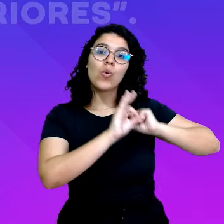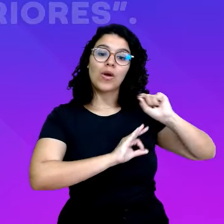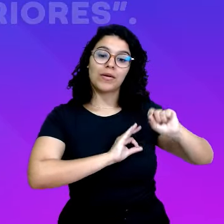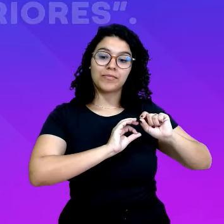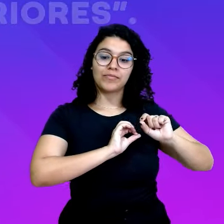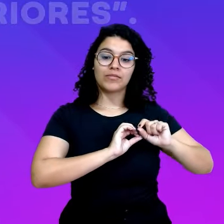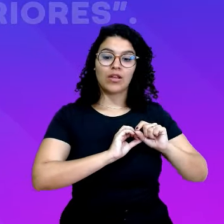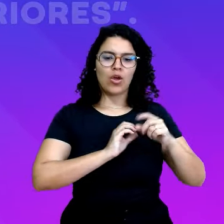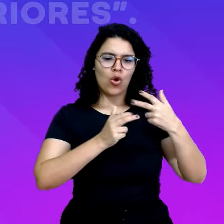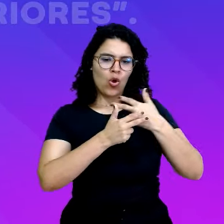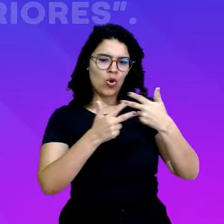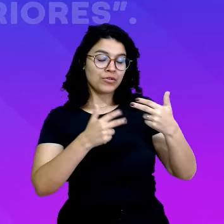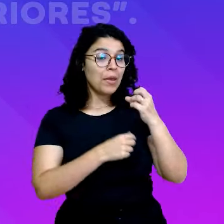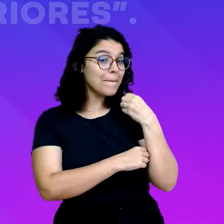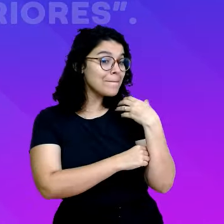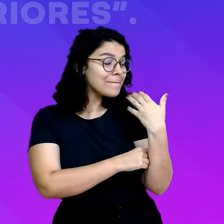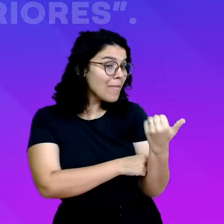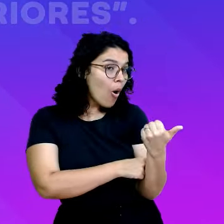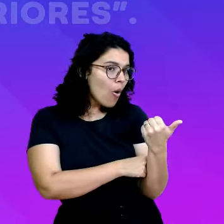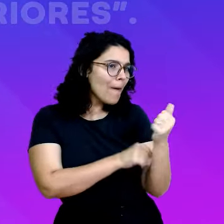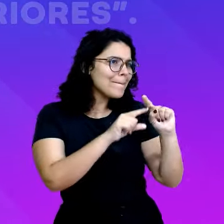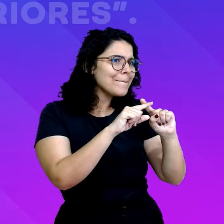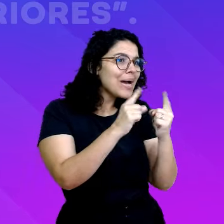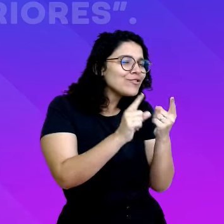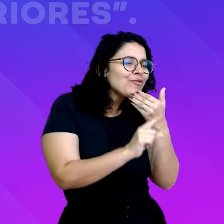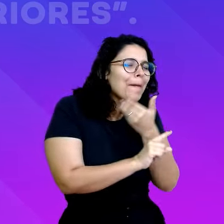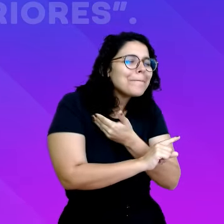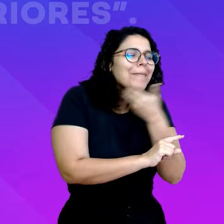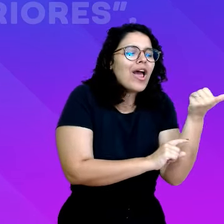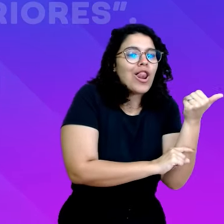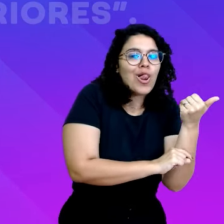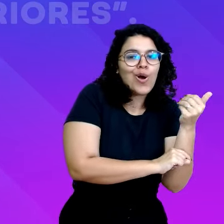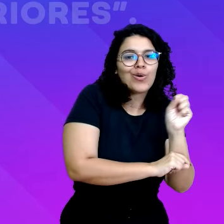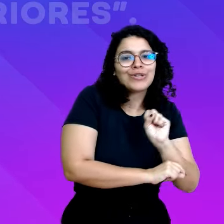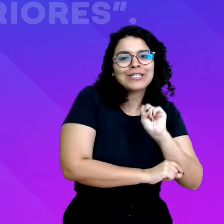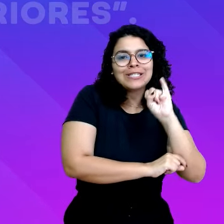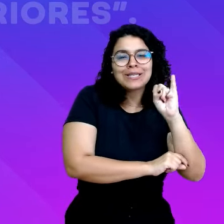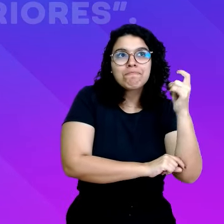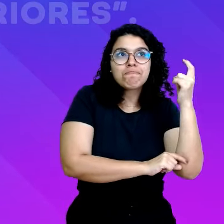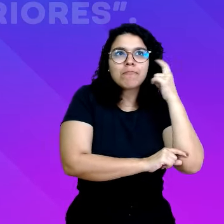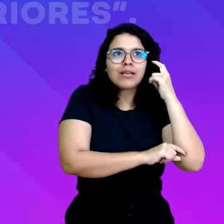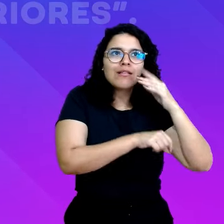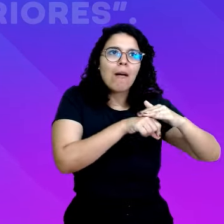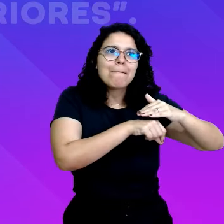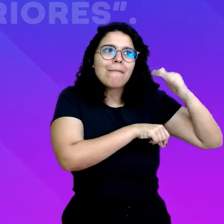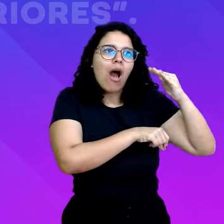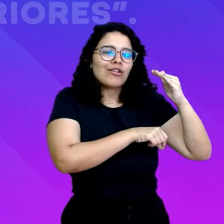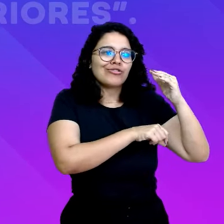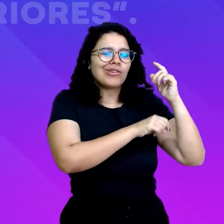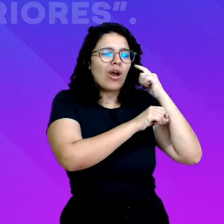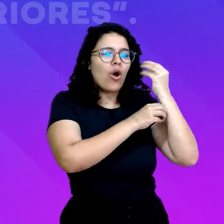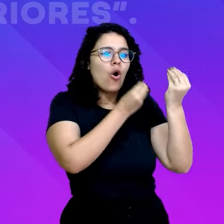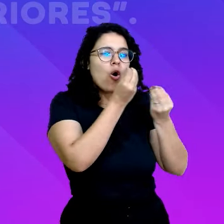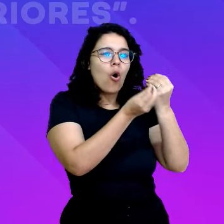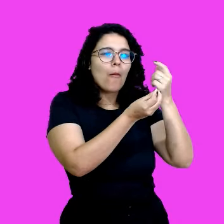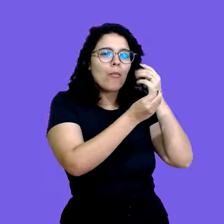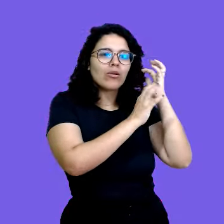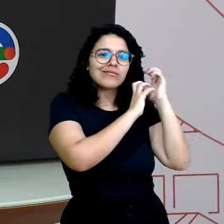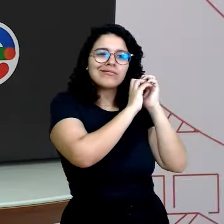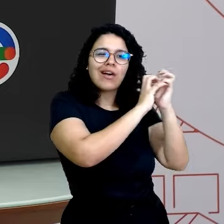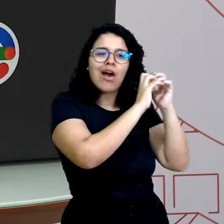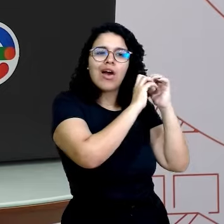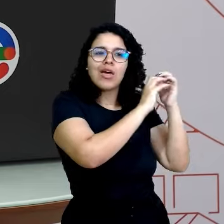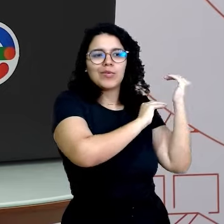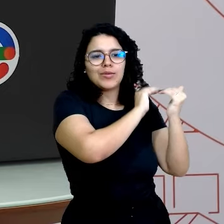pode ser bom, mas seria ainda melhor se eles se preocupassem um pouco mais com os músculos cerebrais.